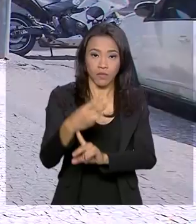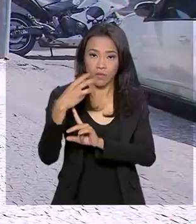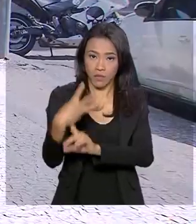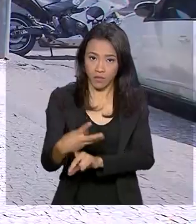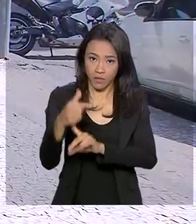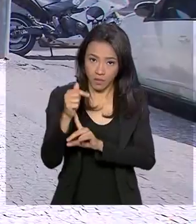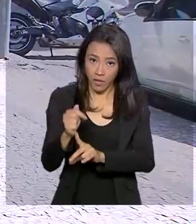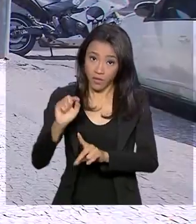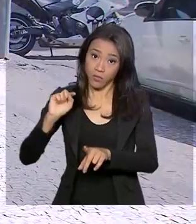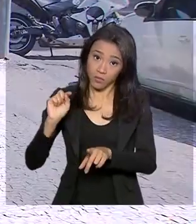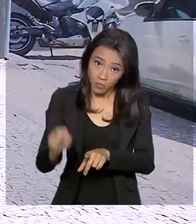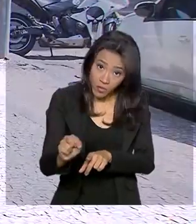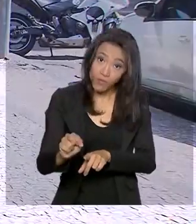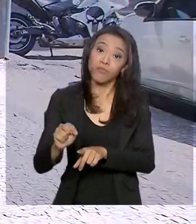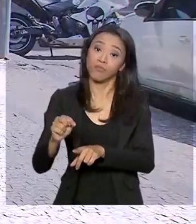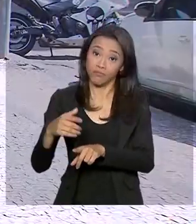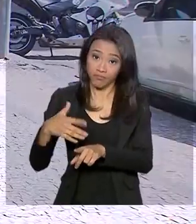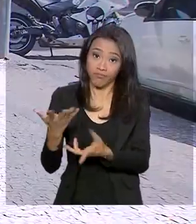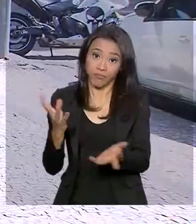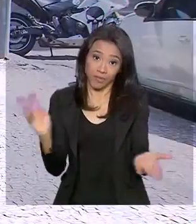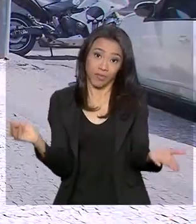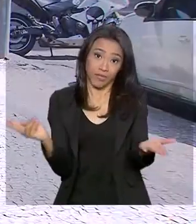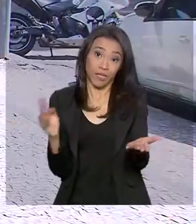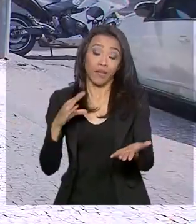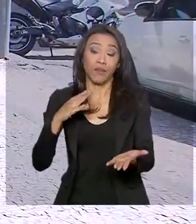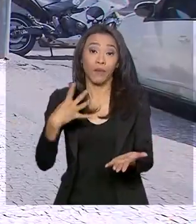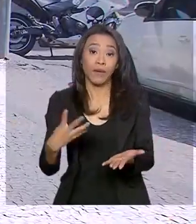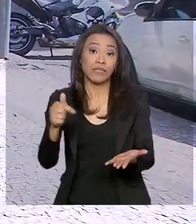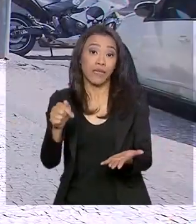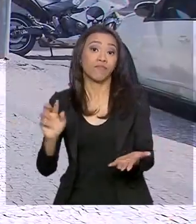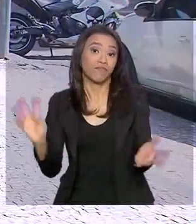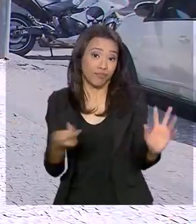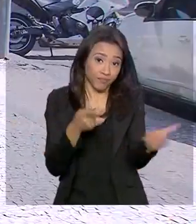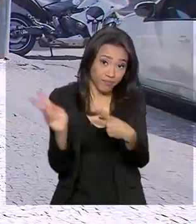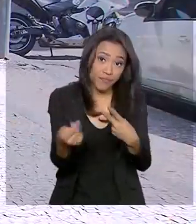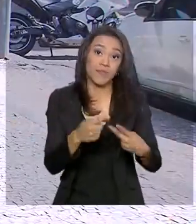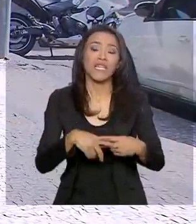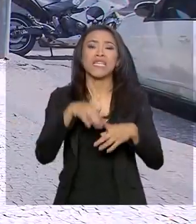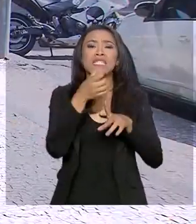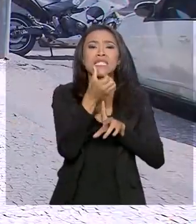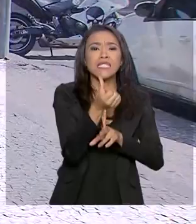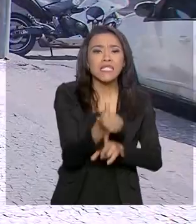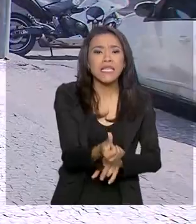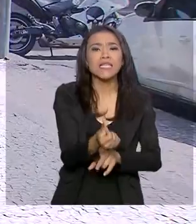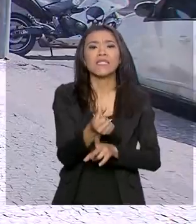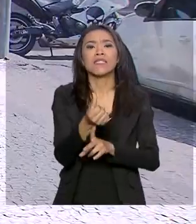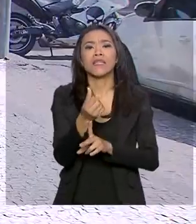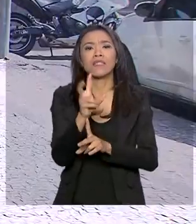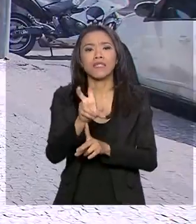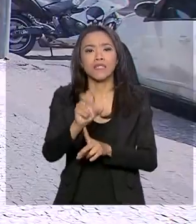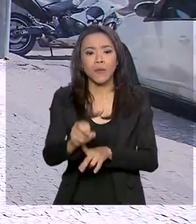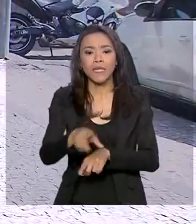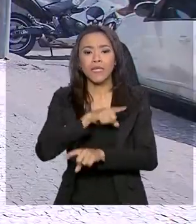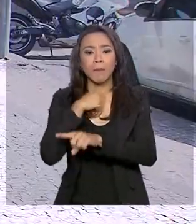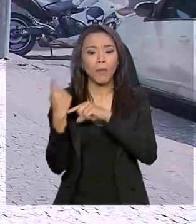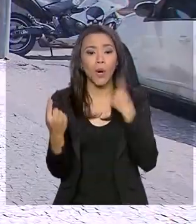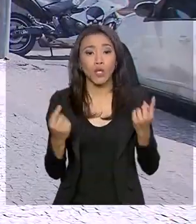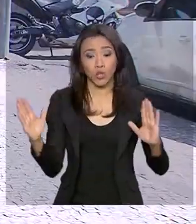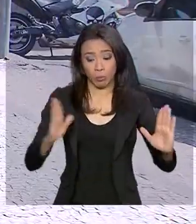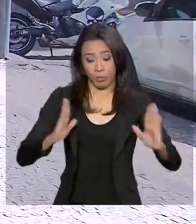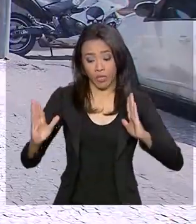.047 casos. As três doenças causaram 650 mortes entre dezembro de